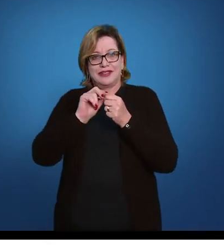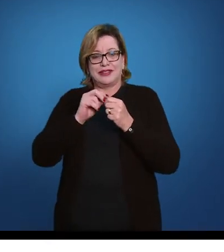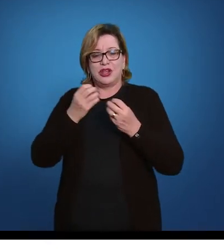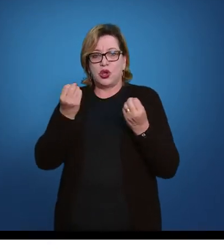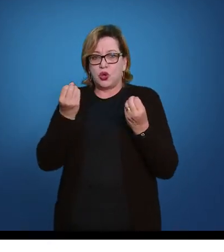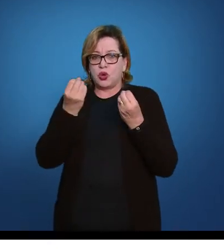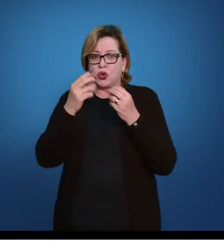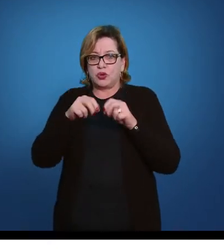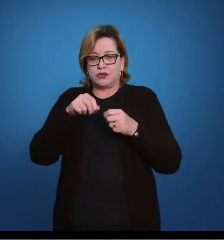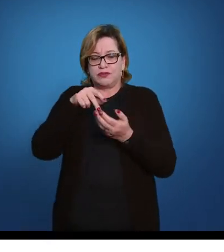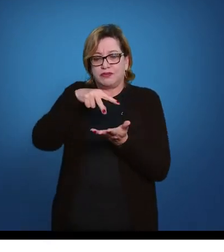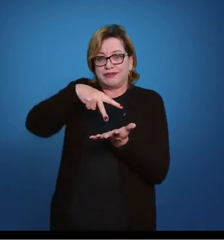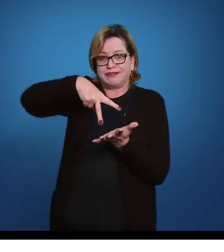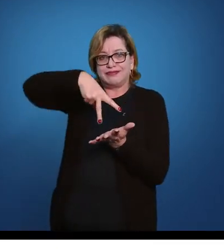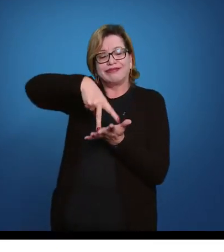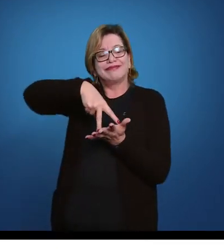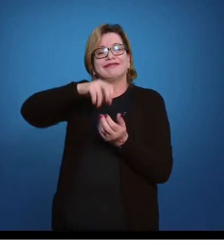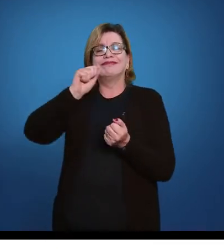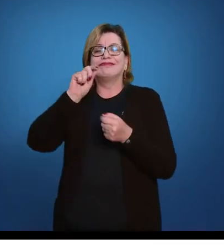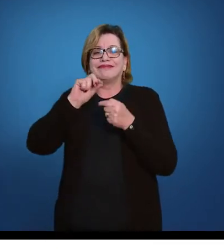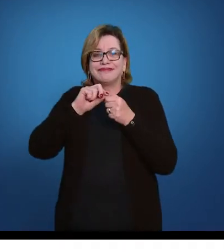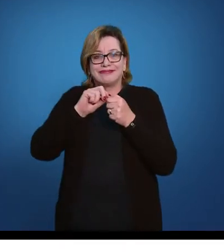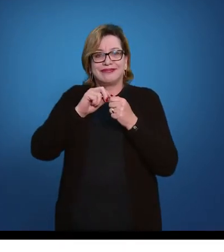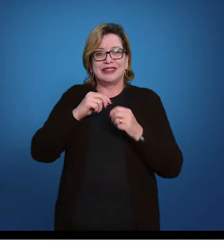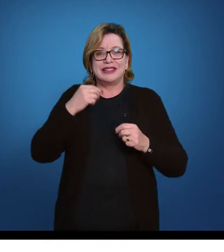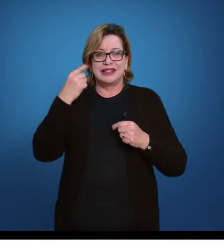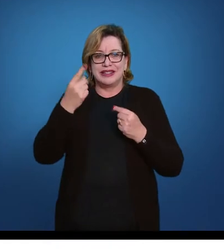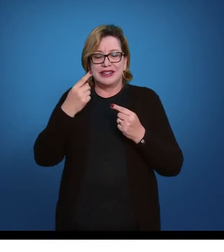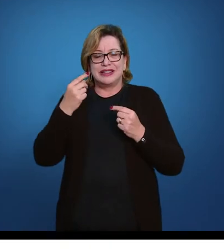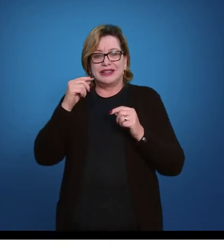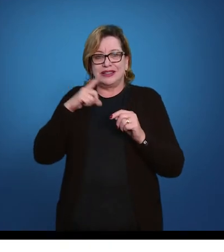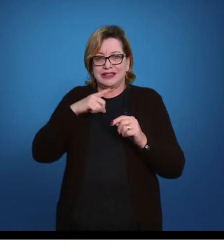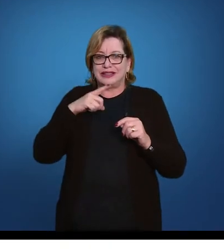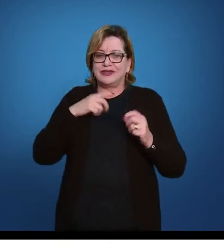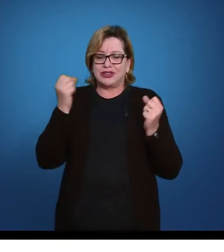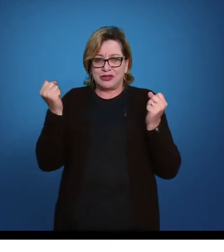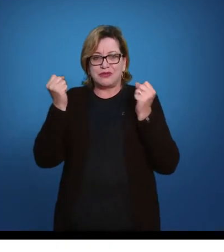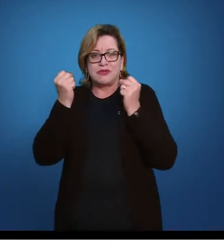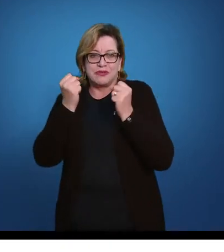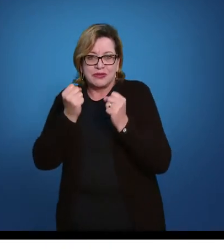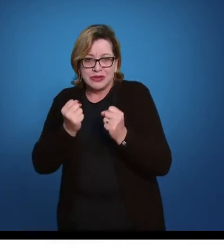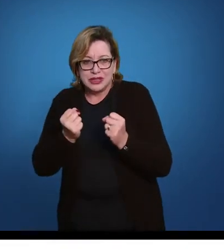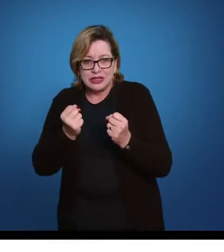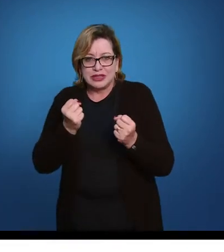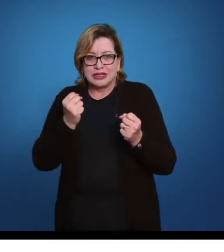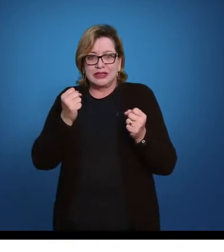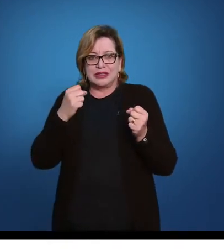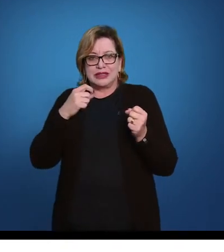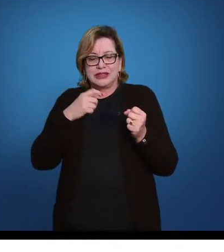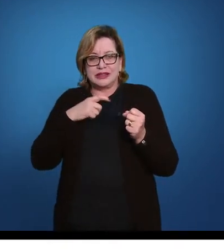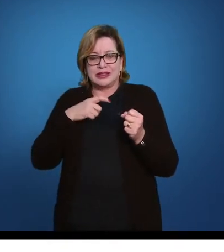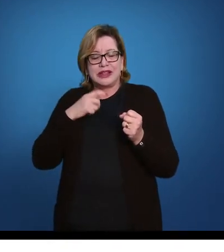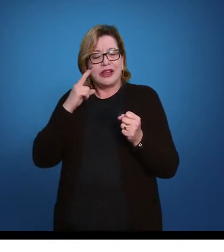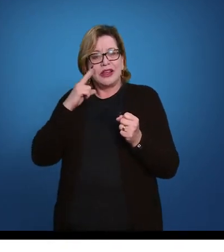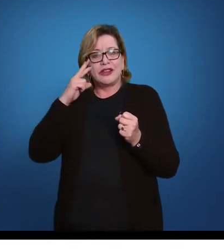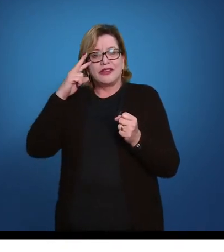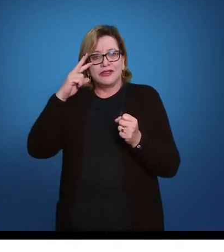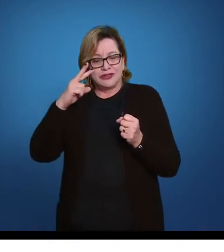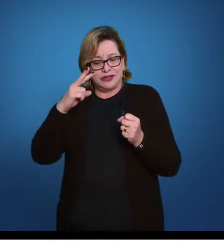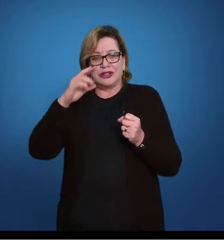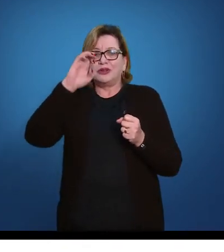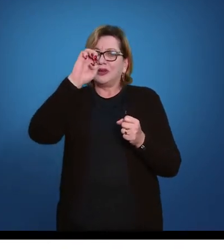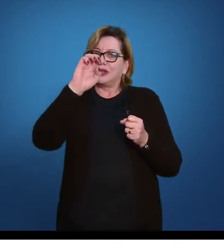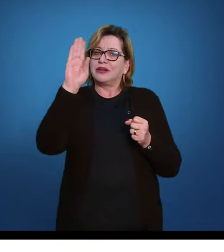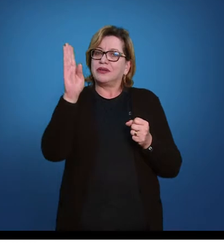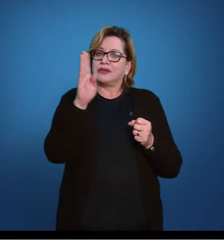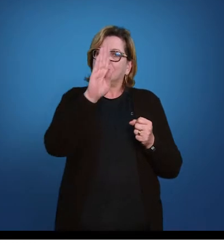com as pernas afastadas, né. Então, essas informações vocês podem também conseguir no e-book